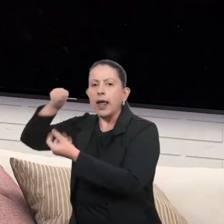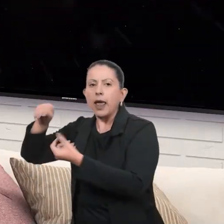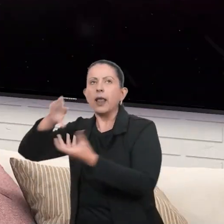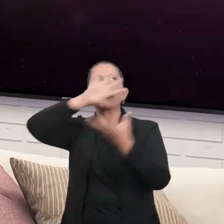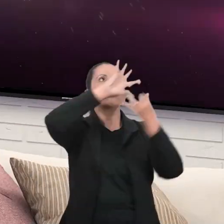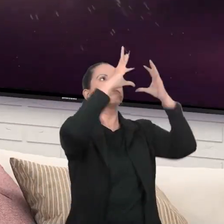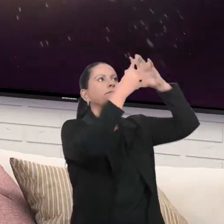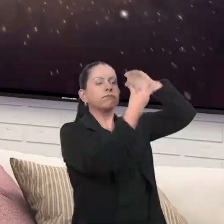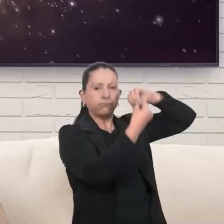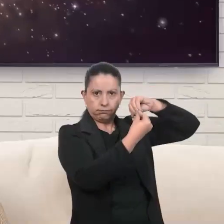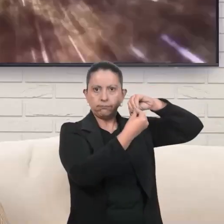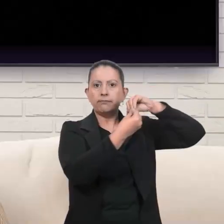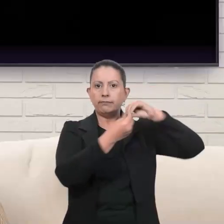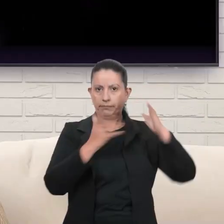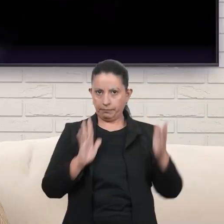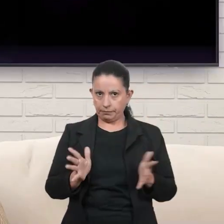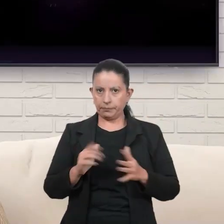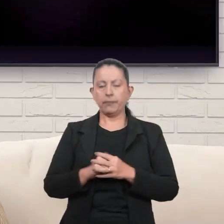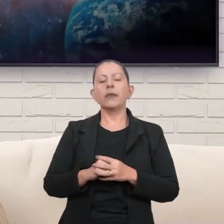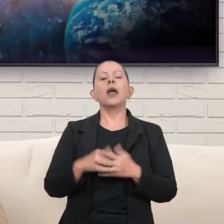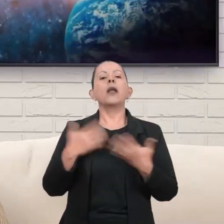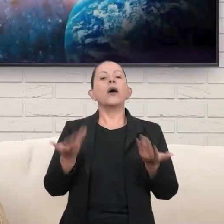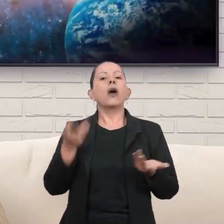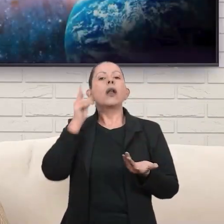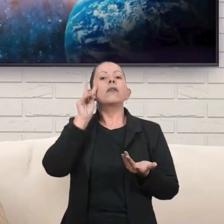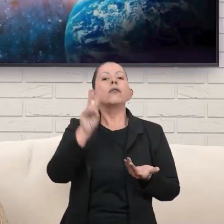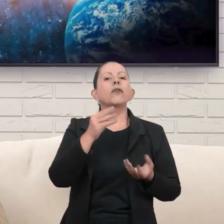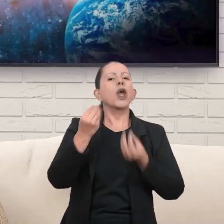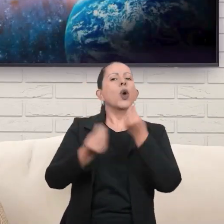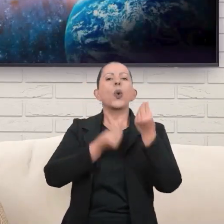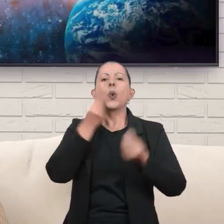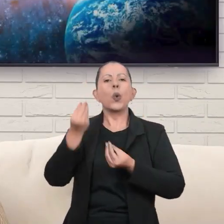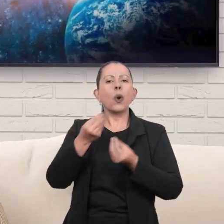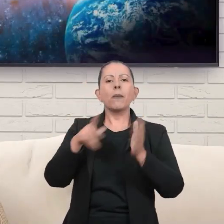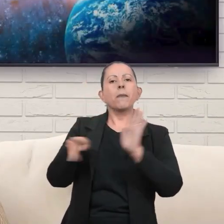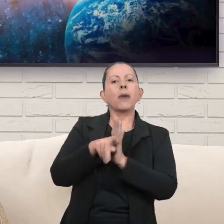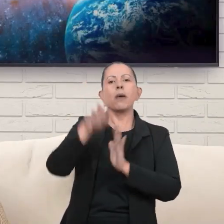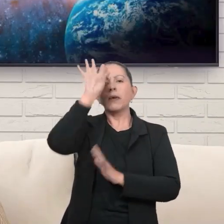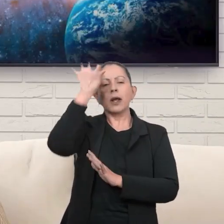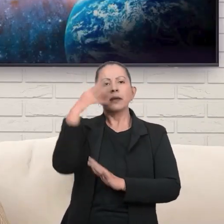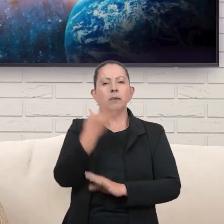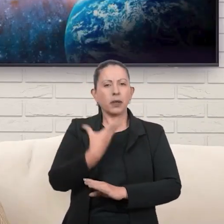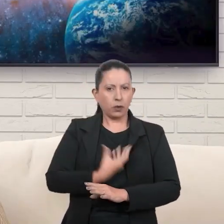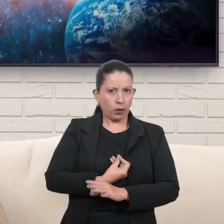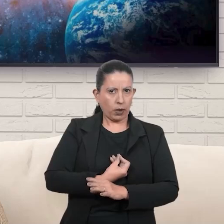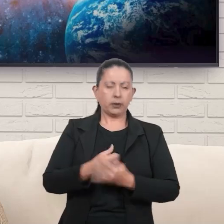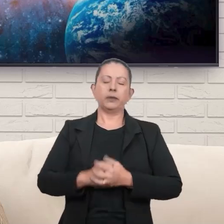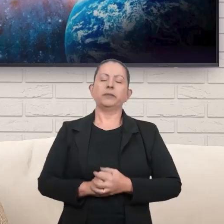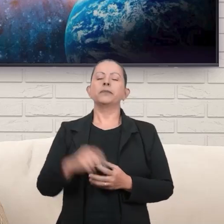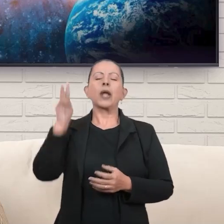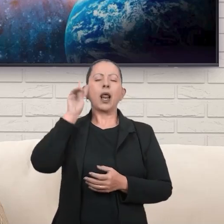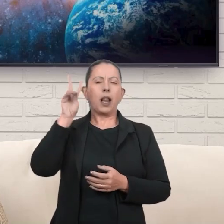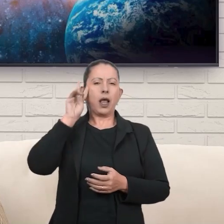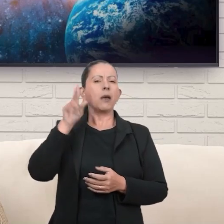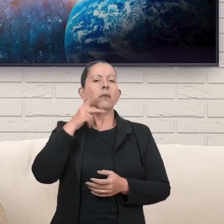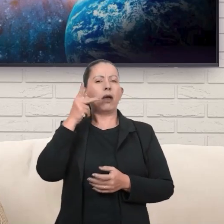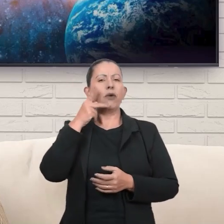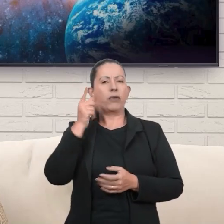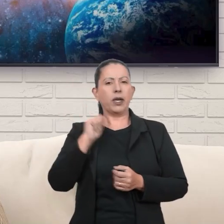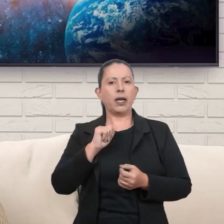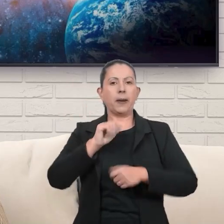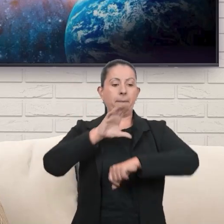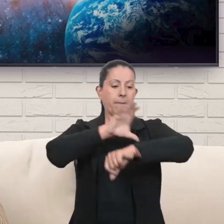as galáxias. Agora vamos ver isso pelo lado da espiritualidade? Lembra que eu falei